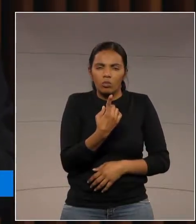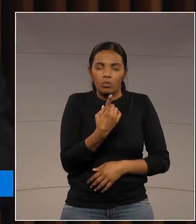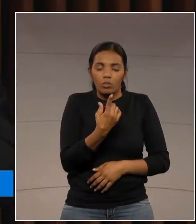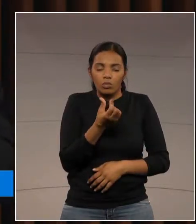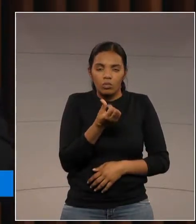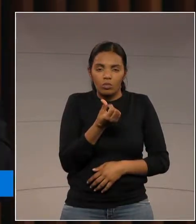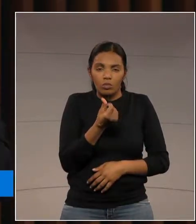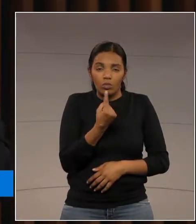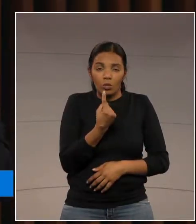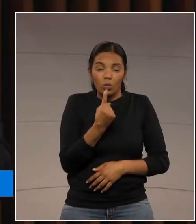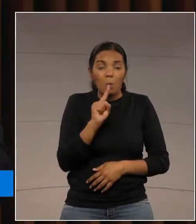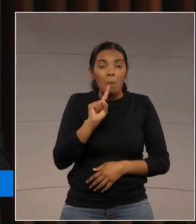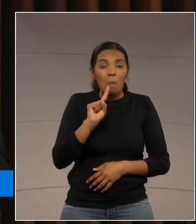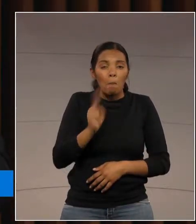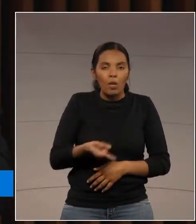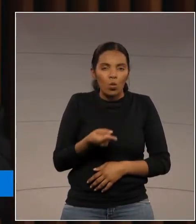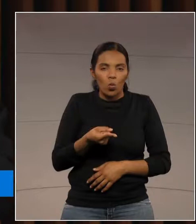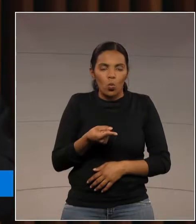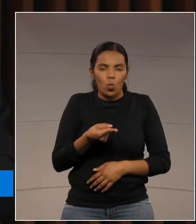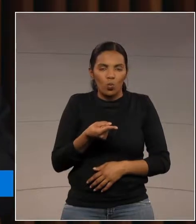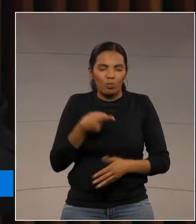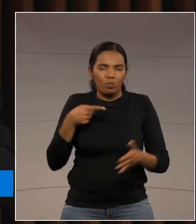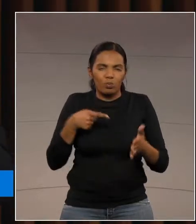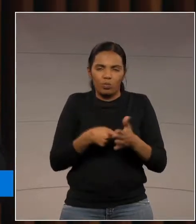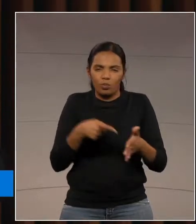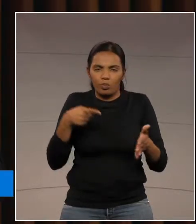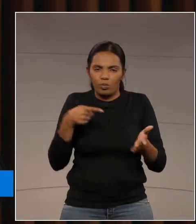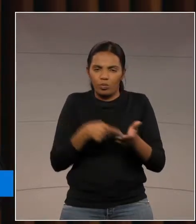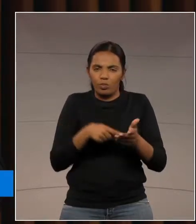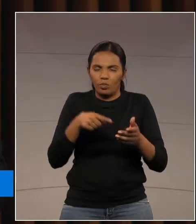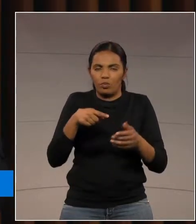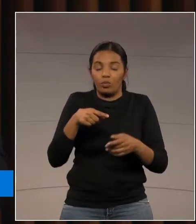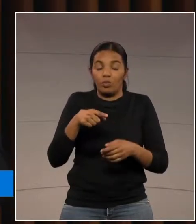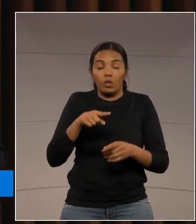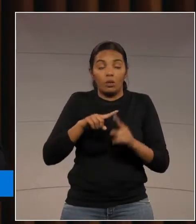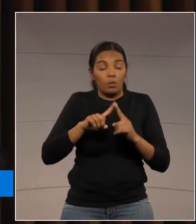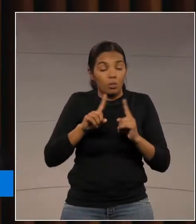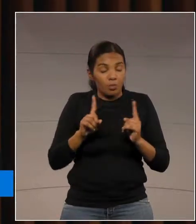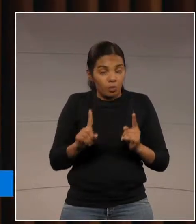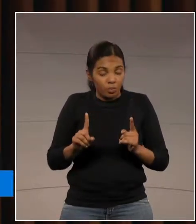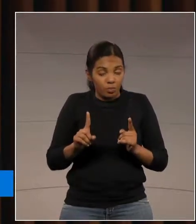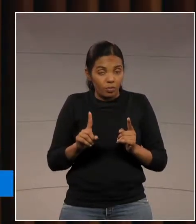registros de todas as naturezas, sendo que dessas,